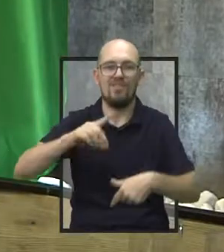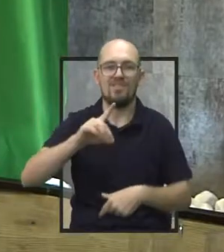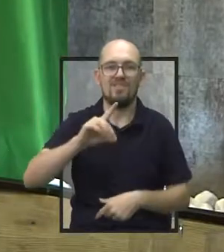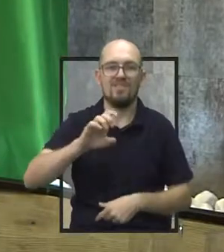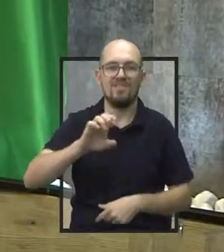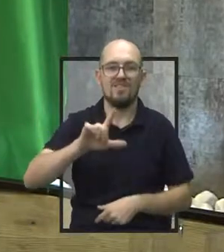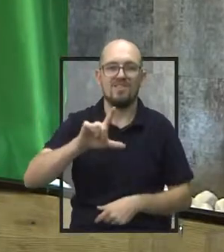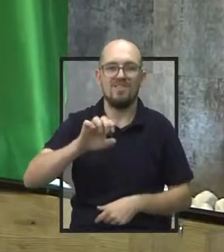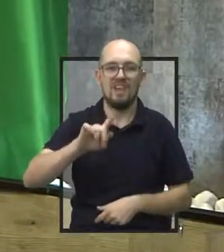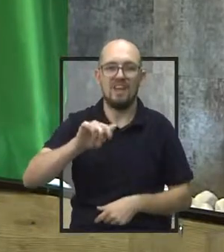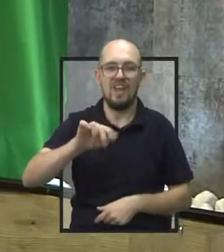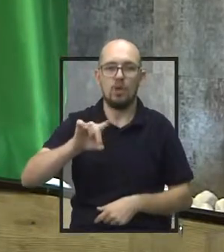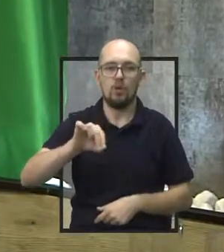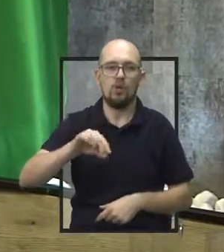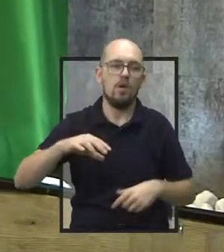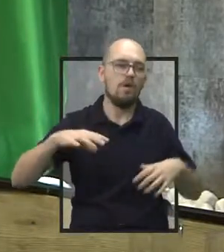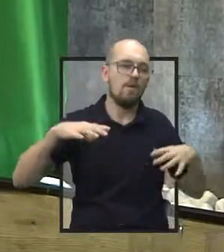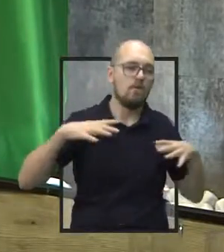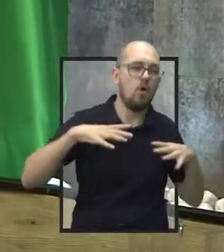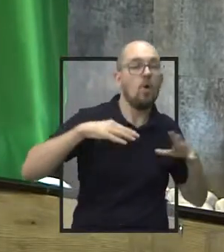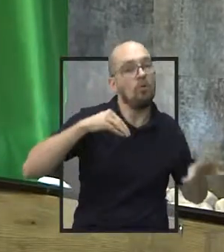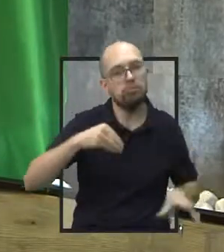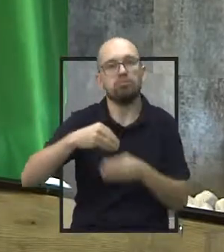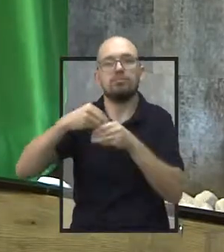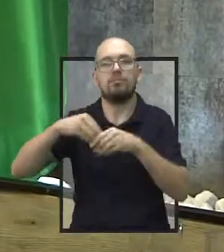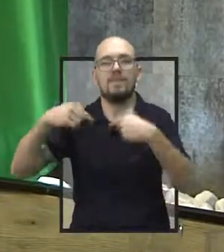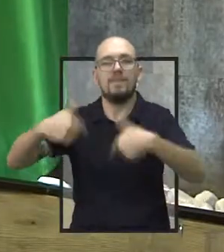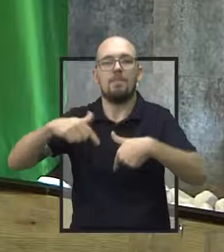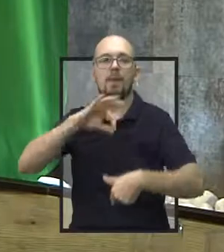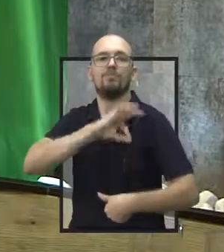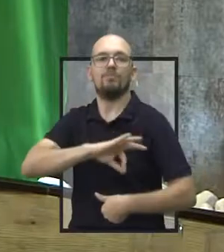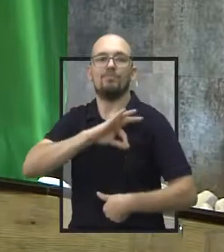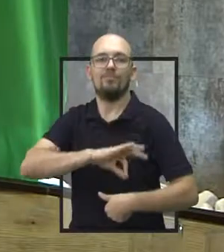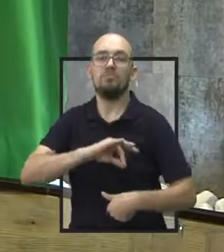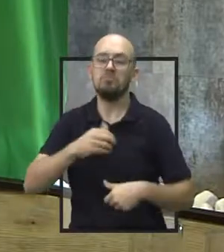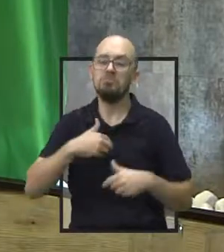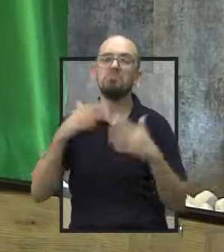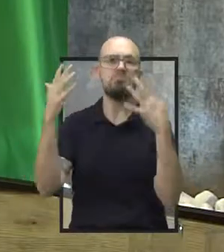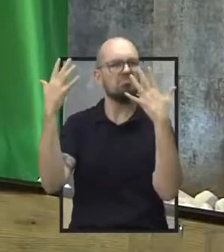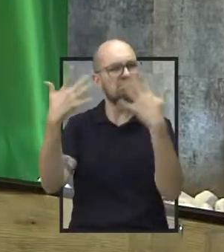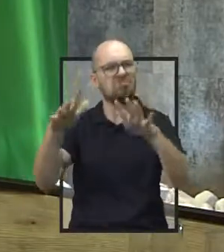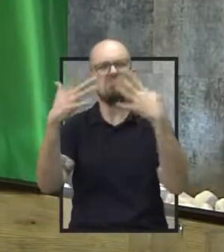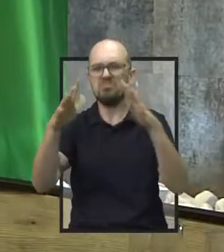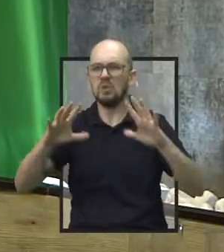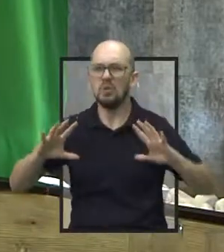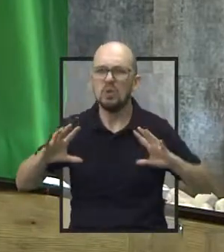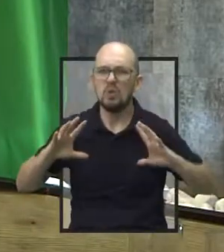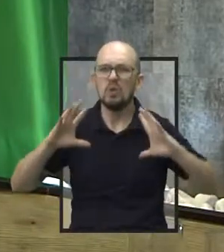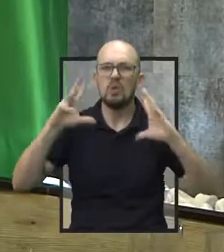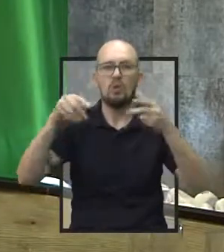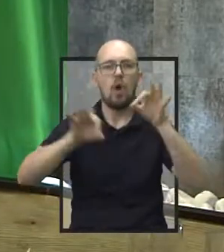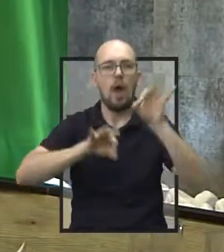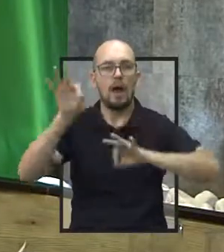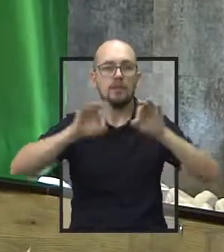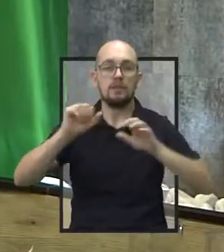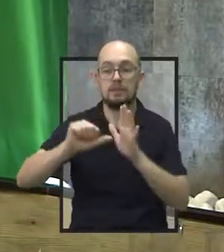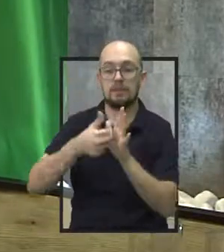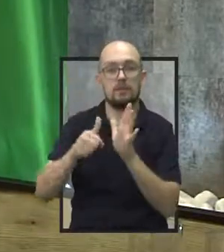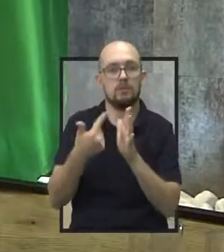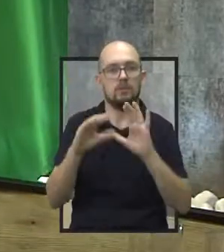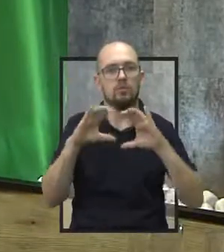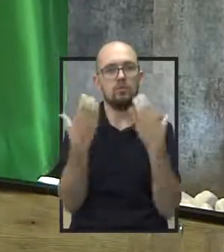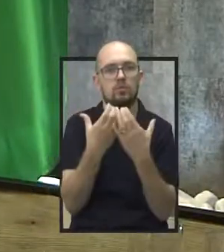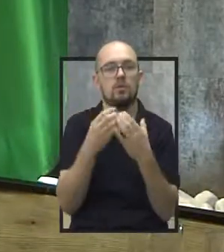entre Polícia Civil e comunidade é muito importante. E por isso, eu parabenizo, inclusive, a todos esses organizadores desse segundo